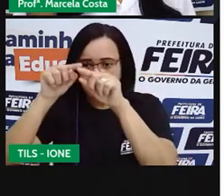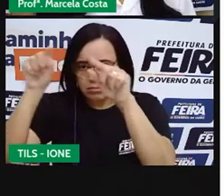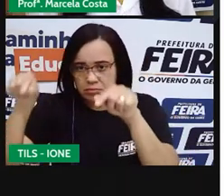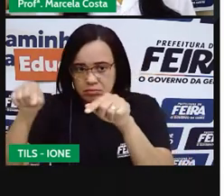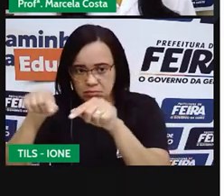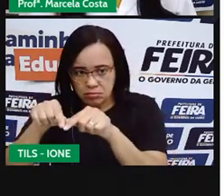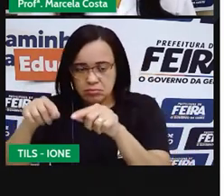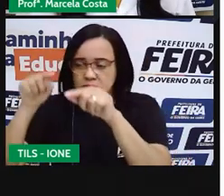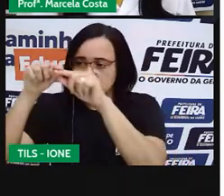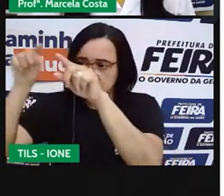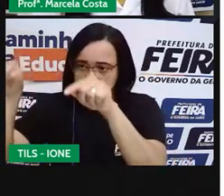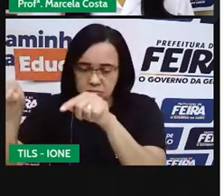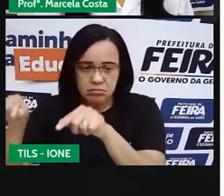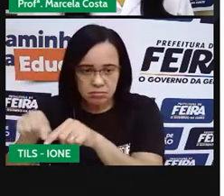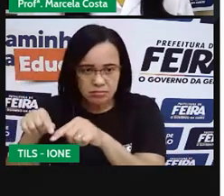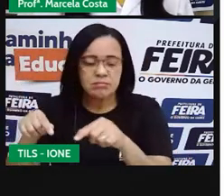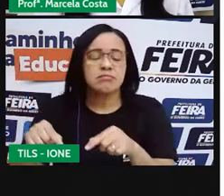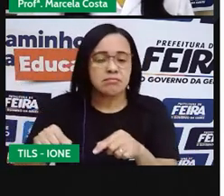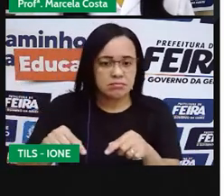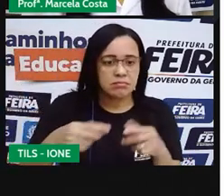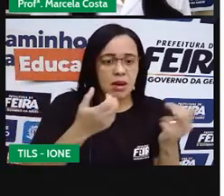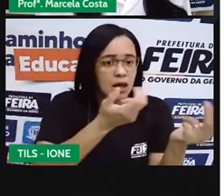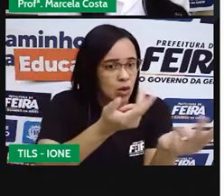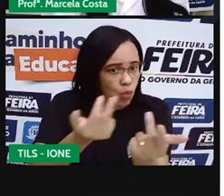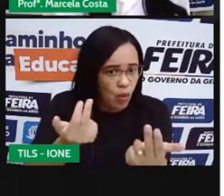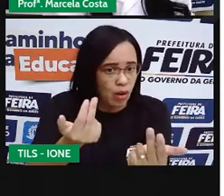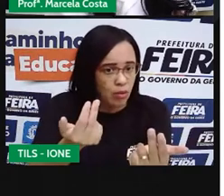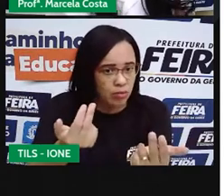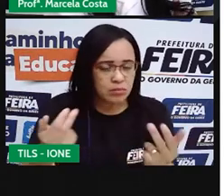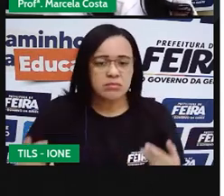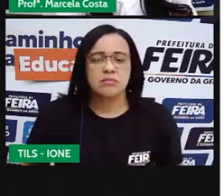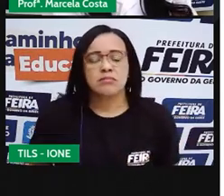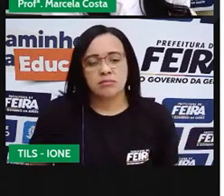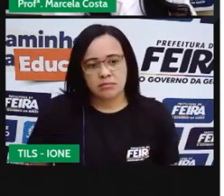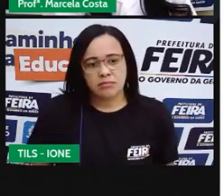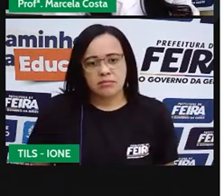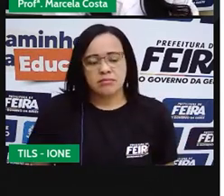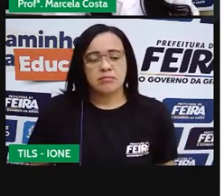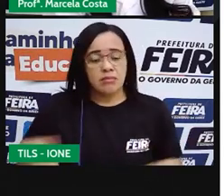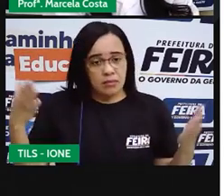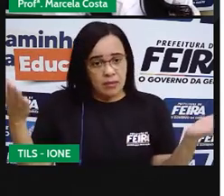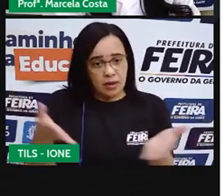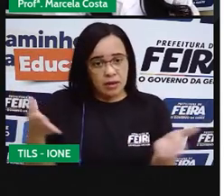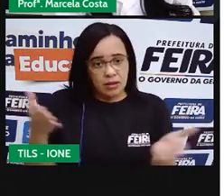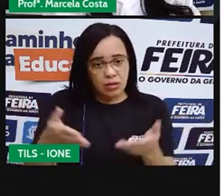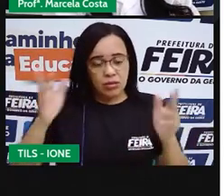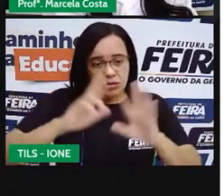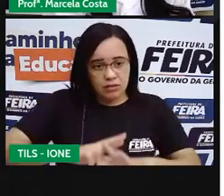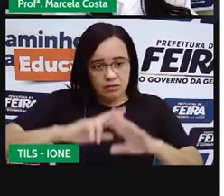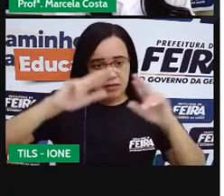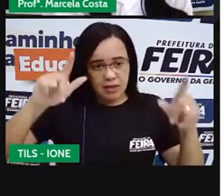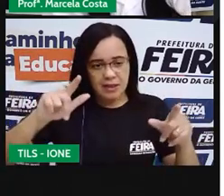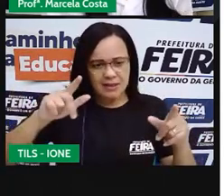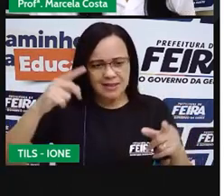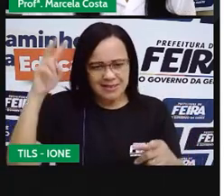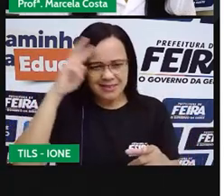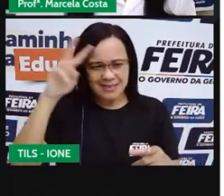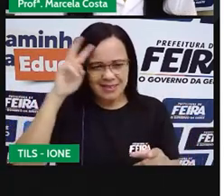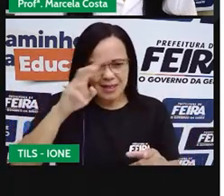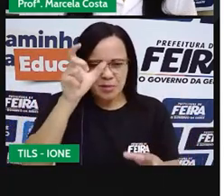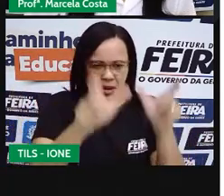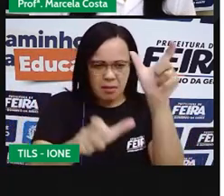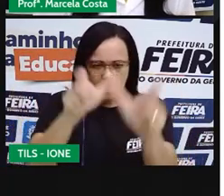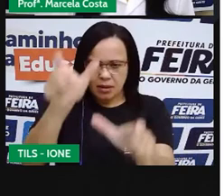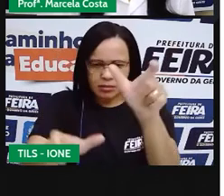após coluna. Agora que a gente já viu ali as diferenças das características físicas